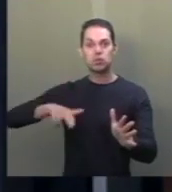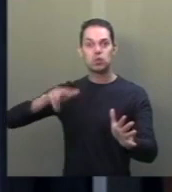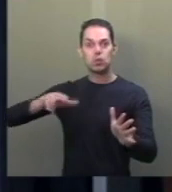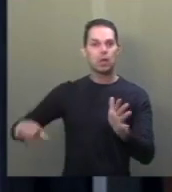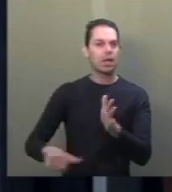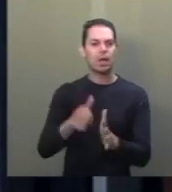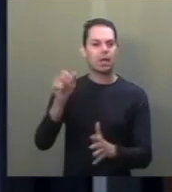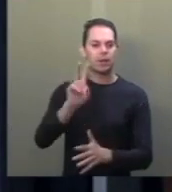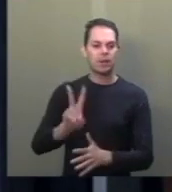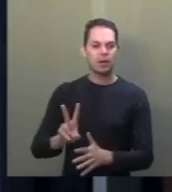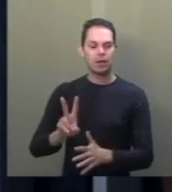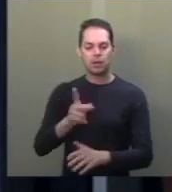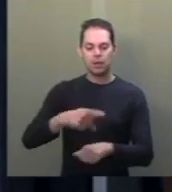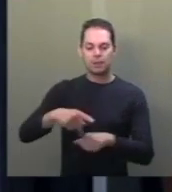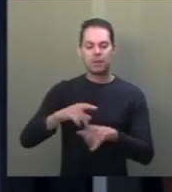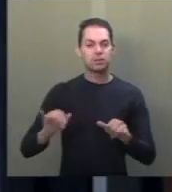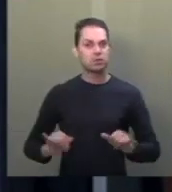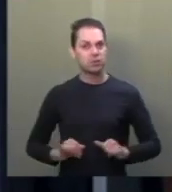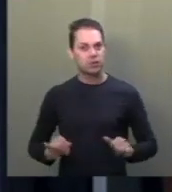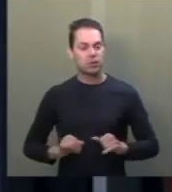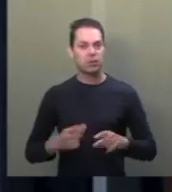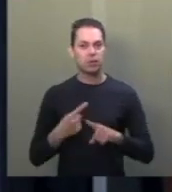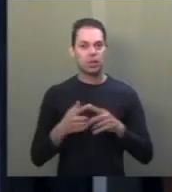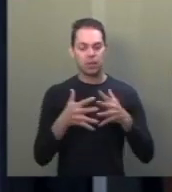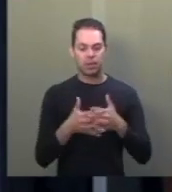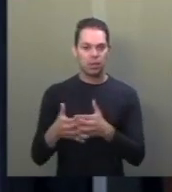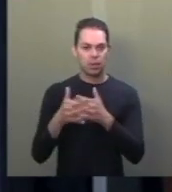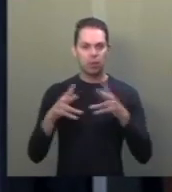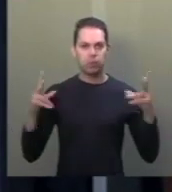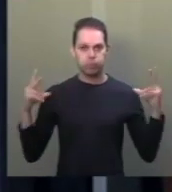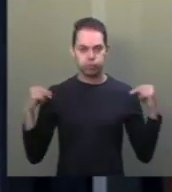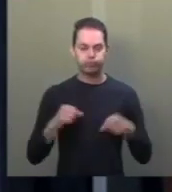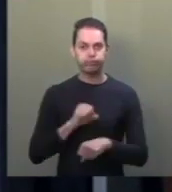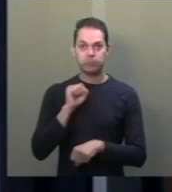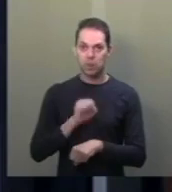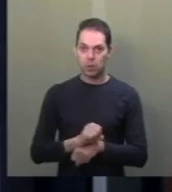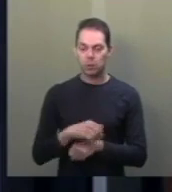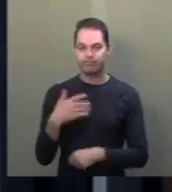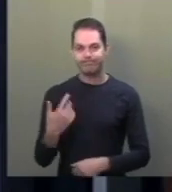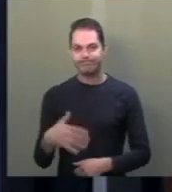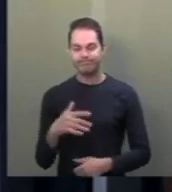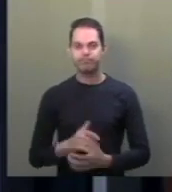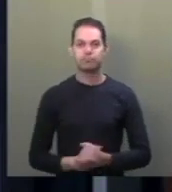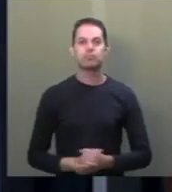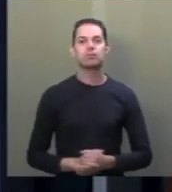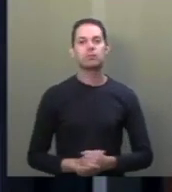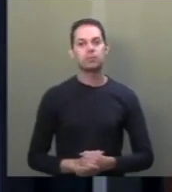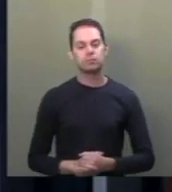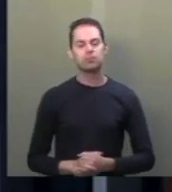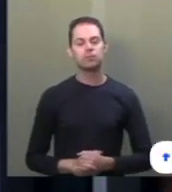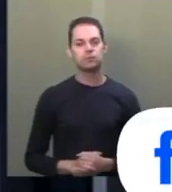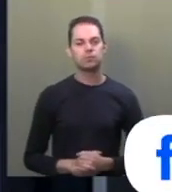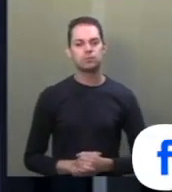com aquela paralisação, como sofreu com aquela paralisação. Fomos